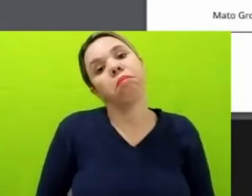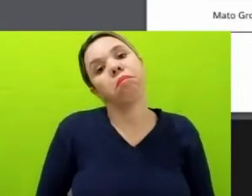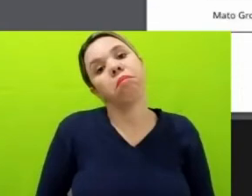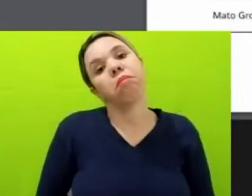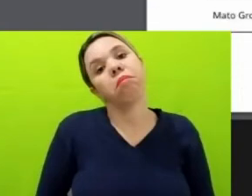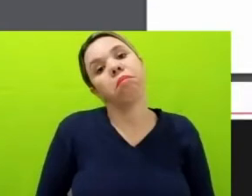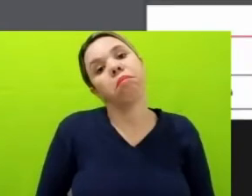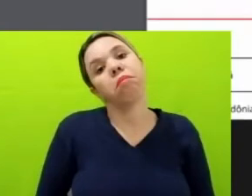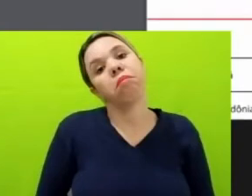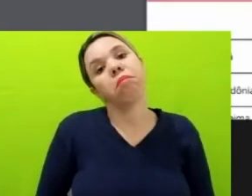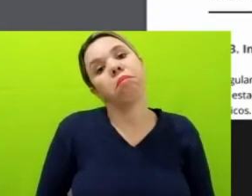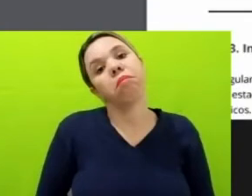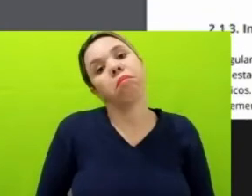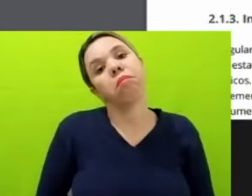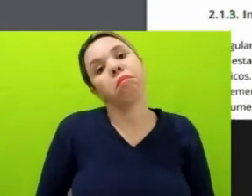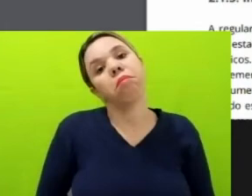assim,